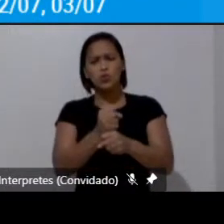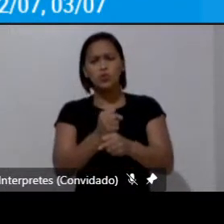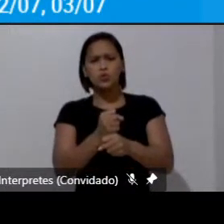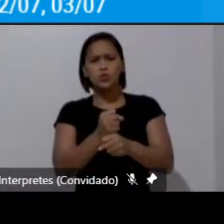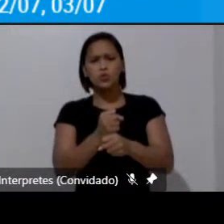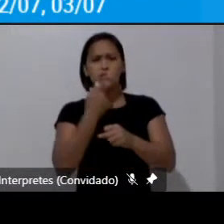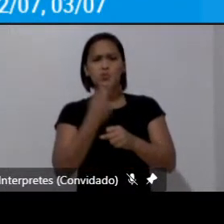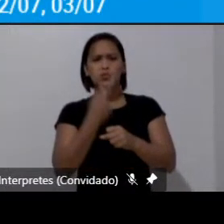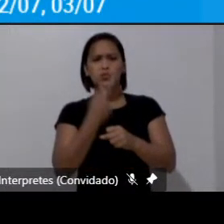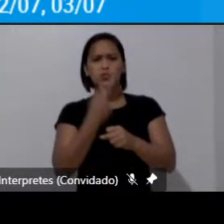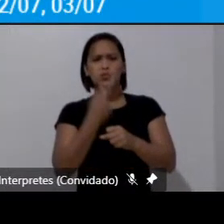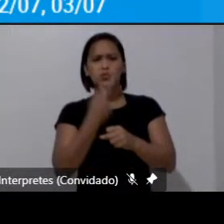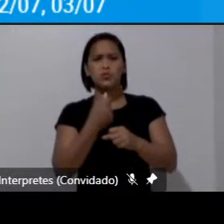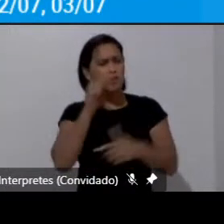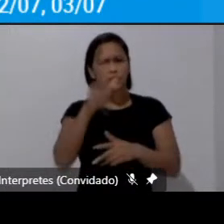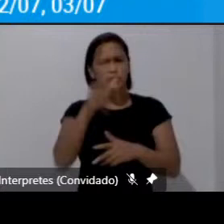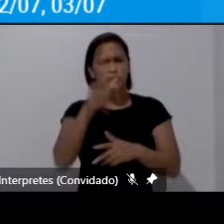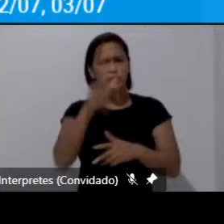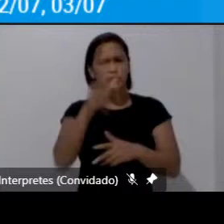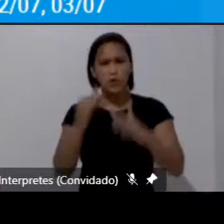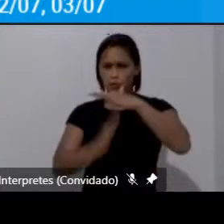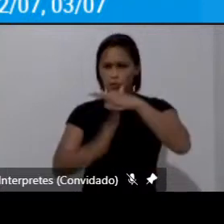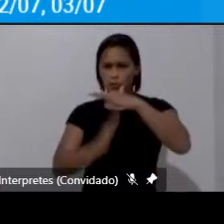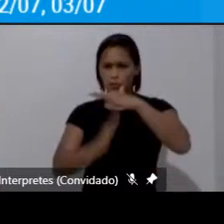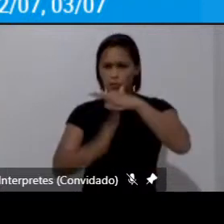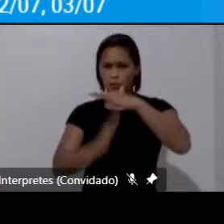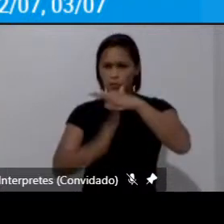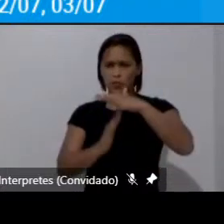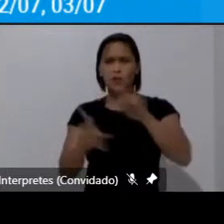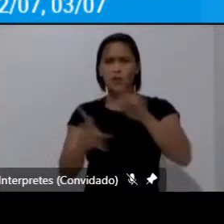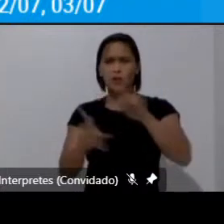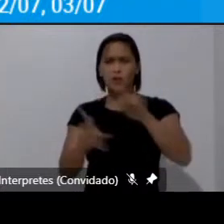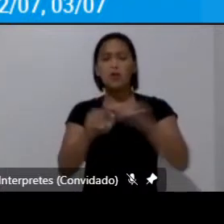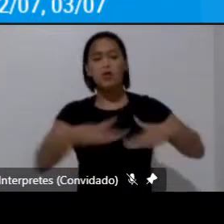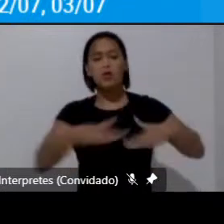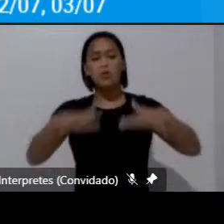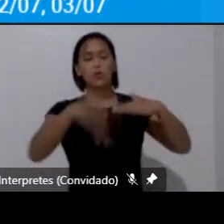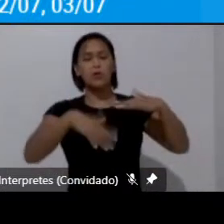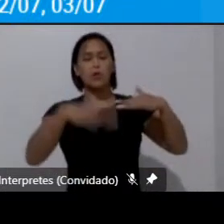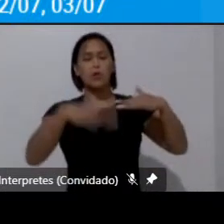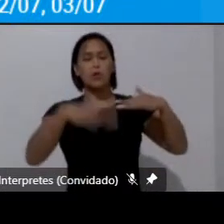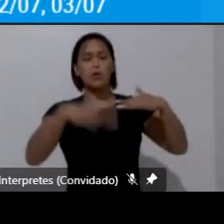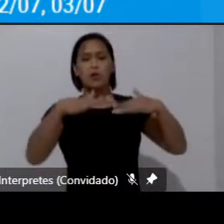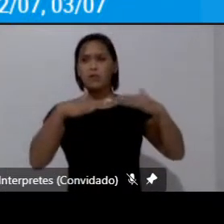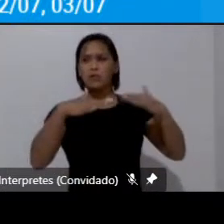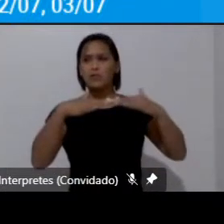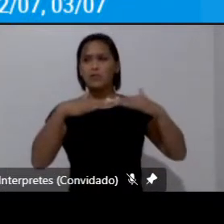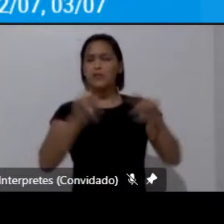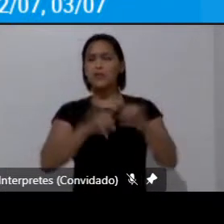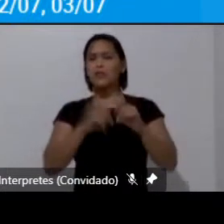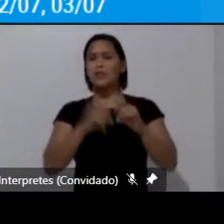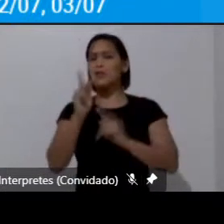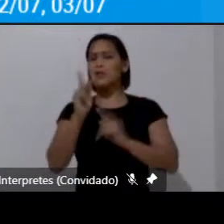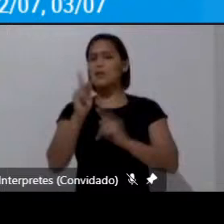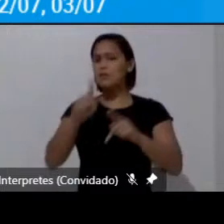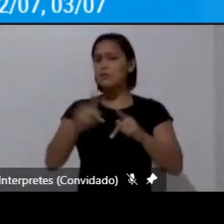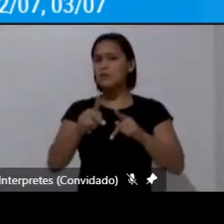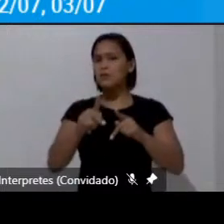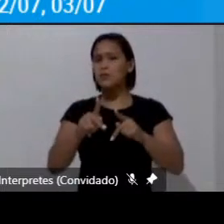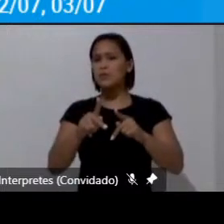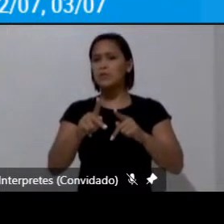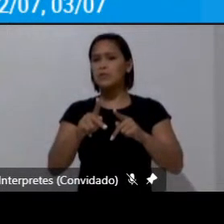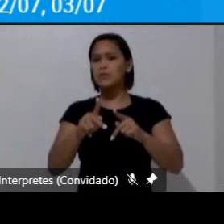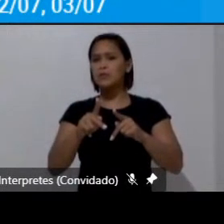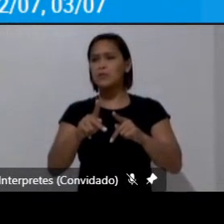populacionais de uma mobilidade radical tem que ser pensada também